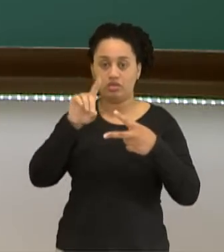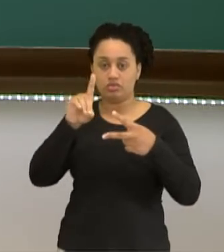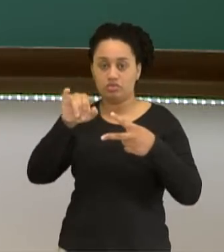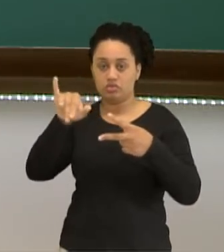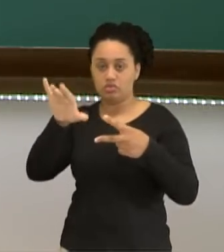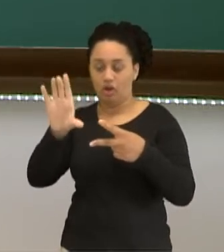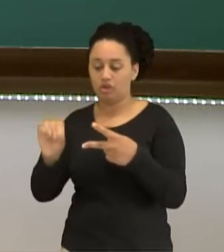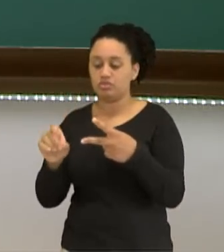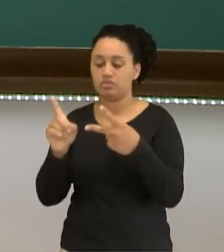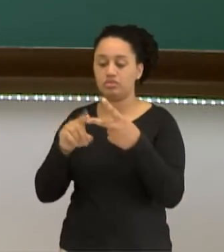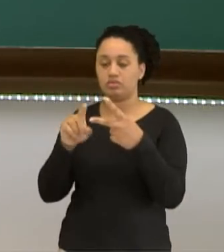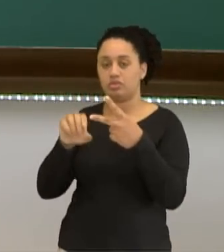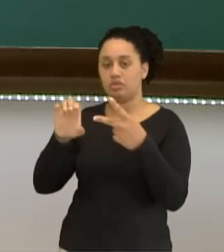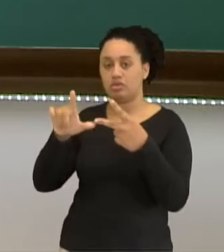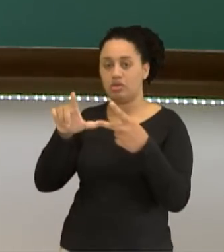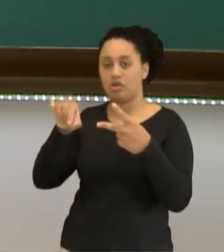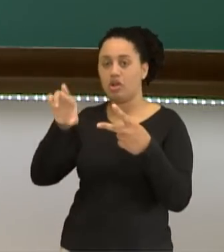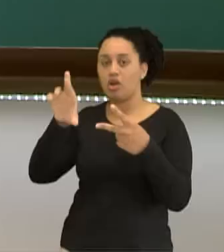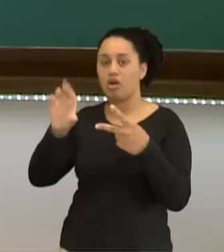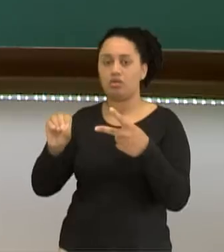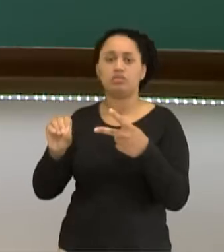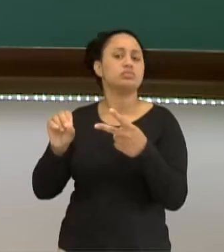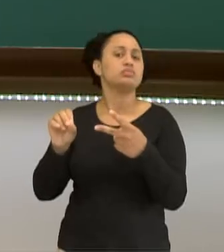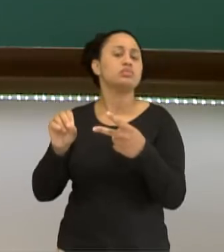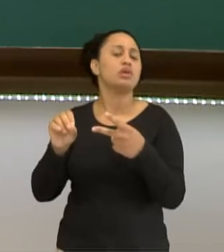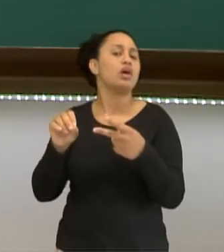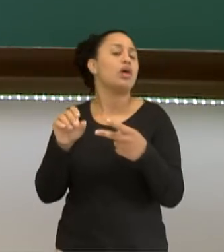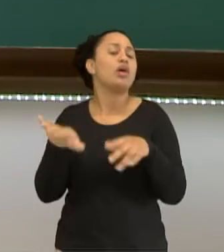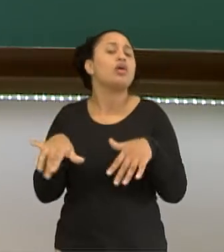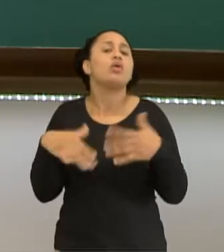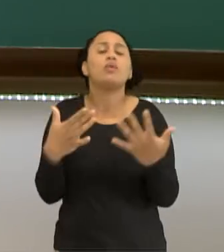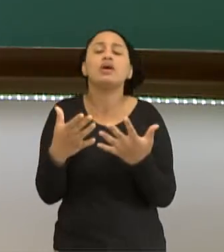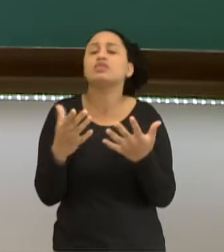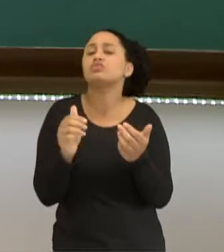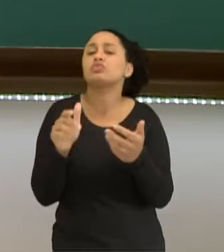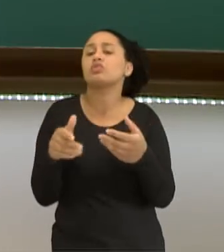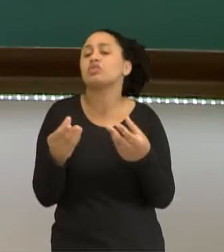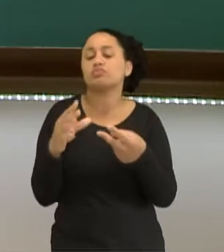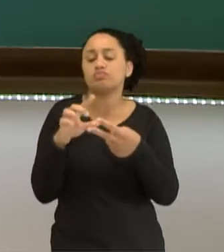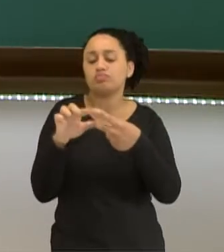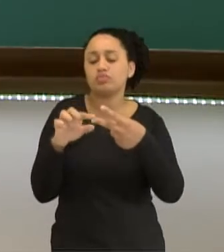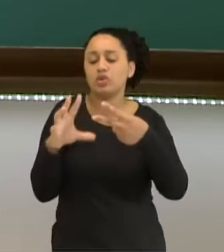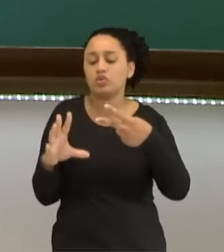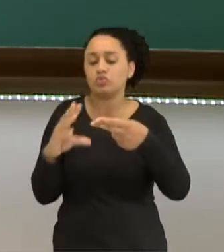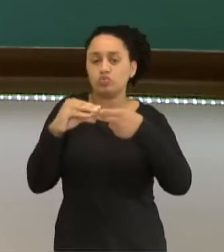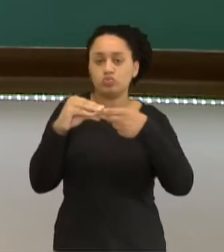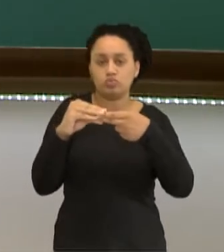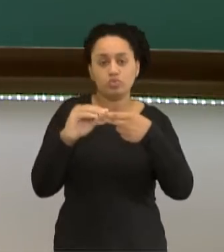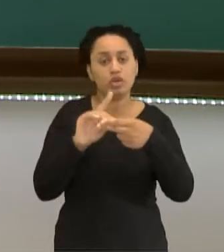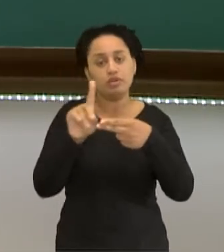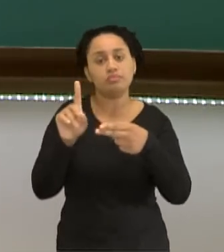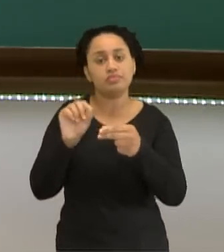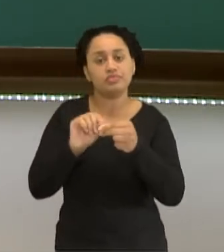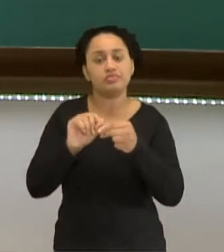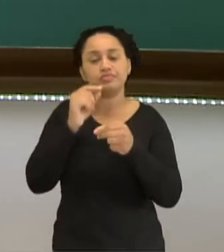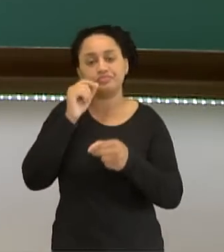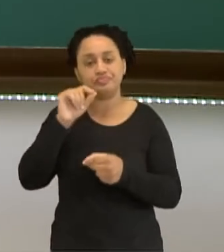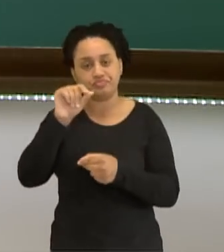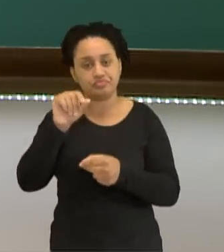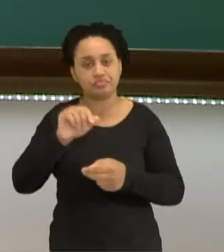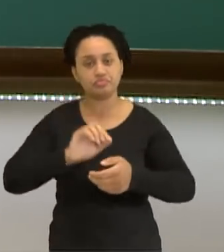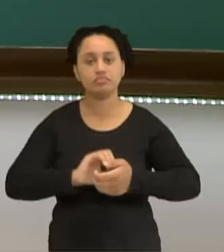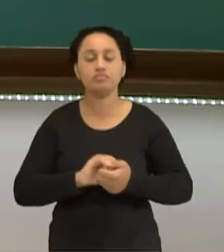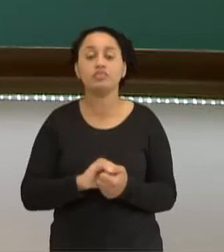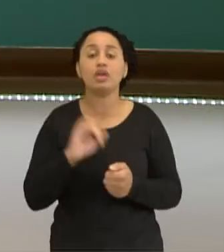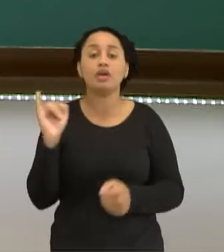químico cloro. Quando é e por que é que eles se uniram para formar o cloreto de sódio? É importante dizer para vocês